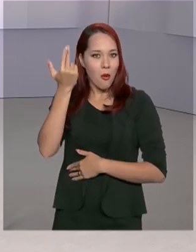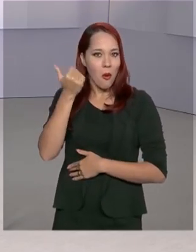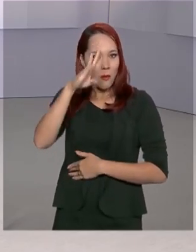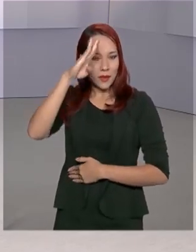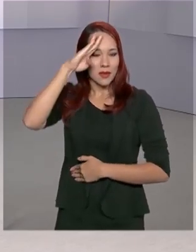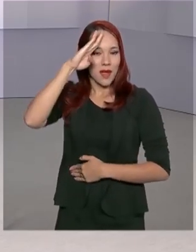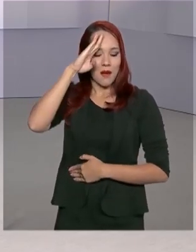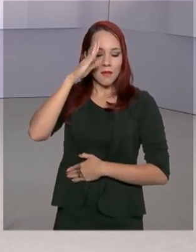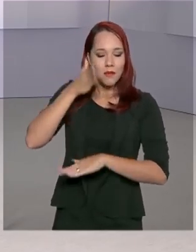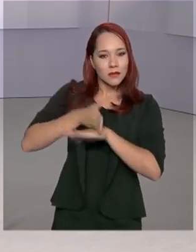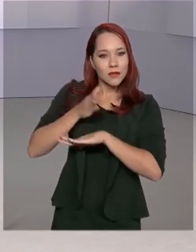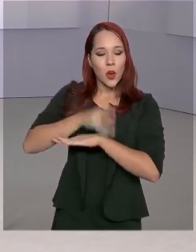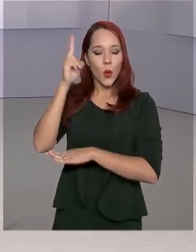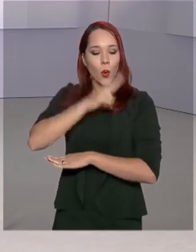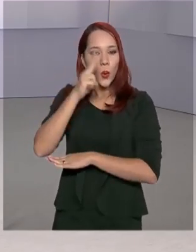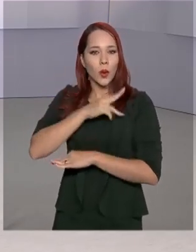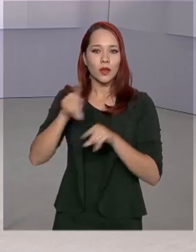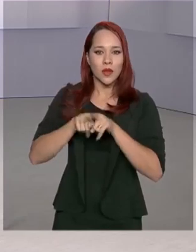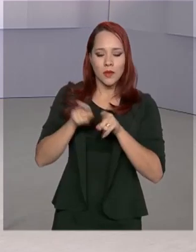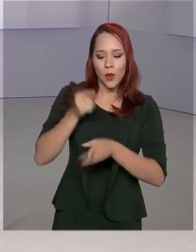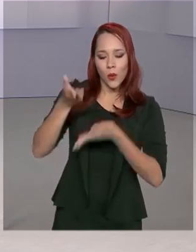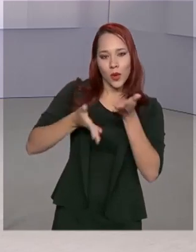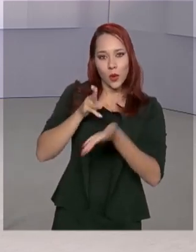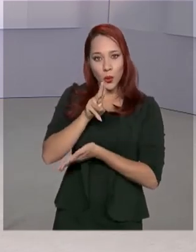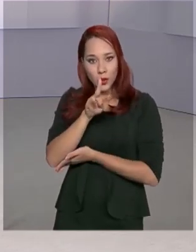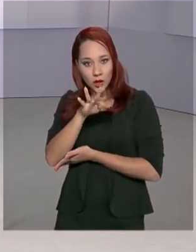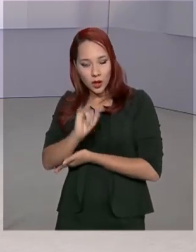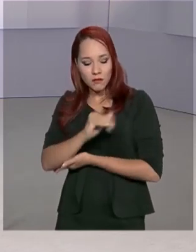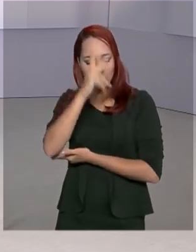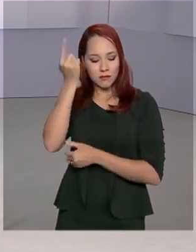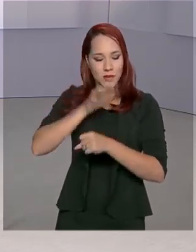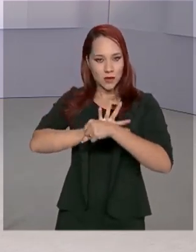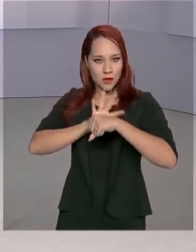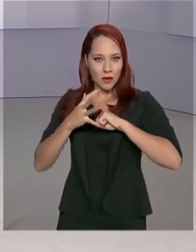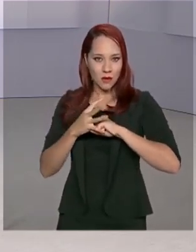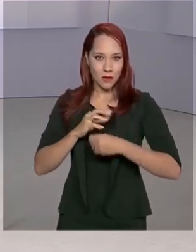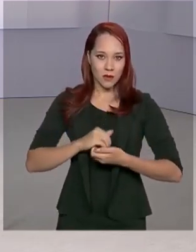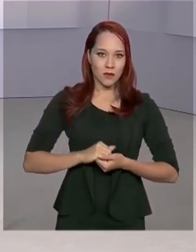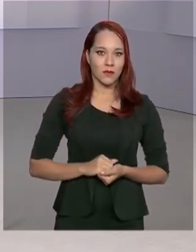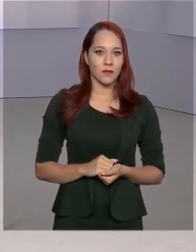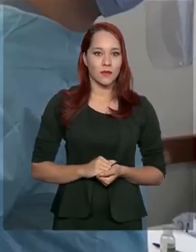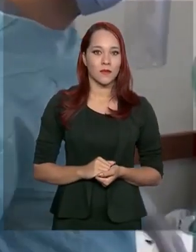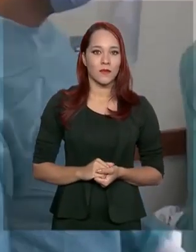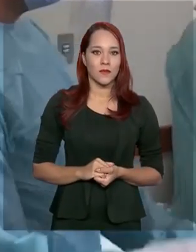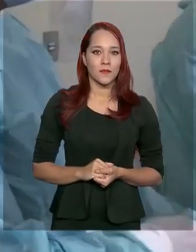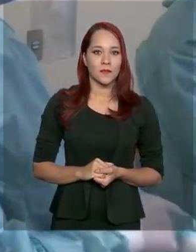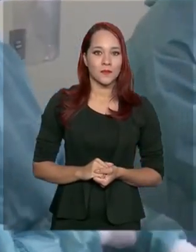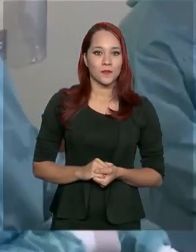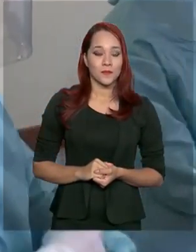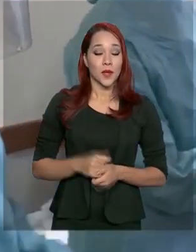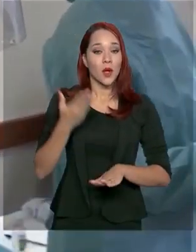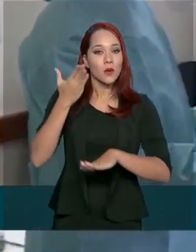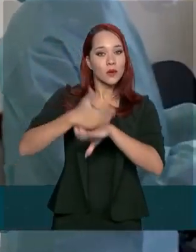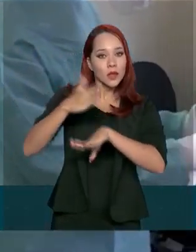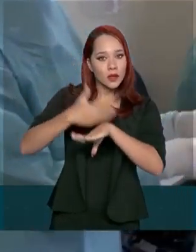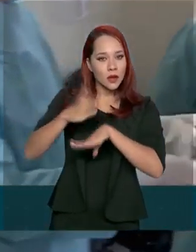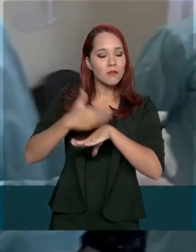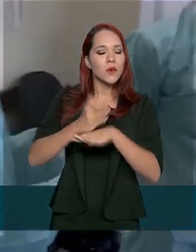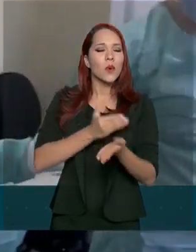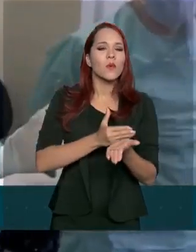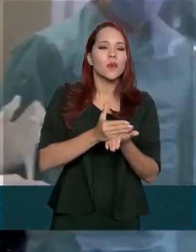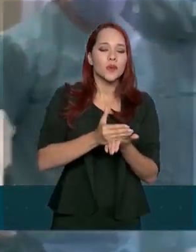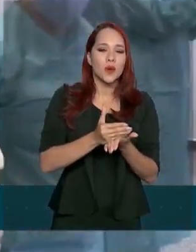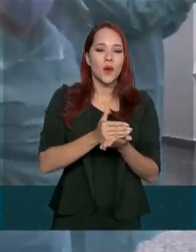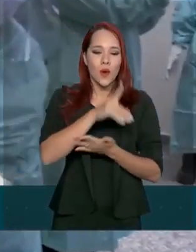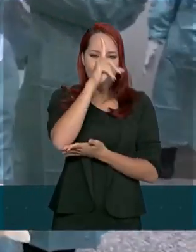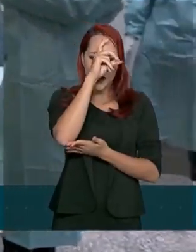clínicas e cuidados intensivos com pacientes de Covid-19. O treinamento teve início